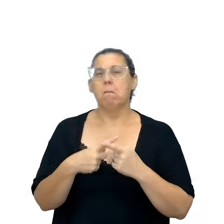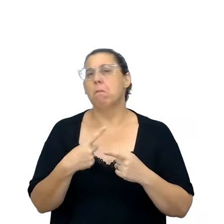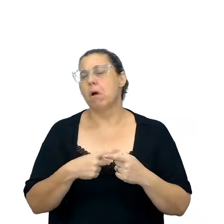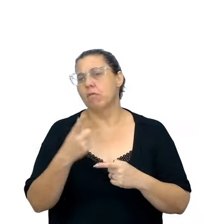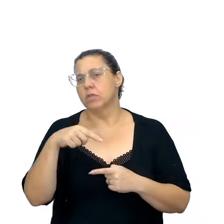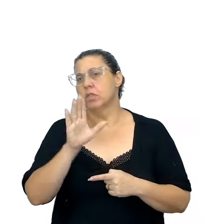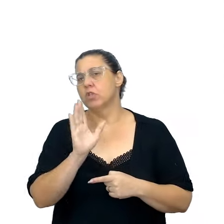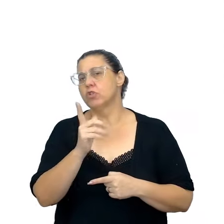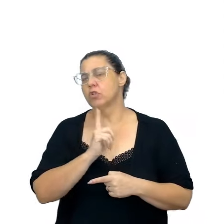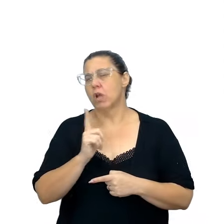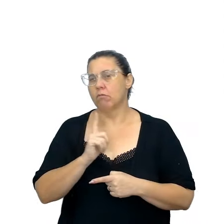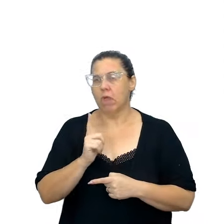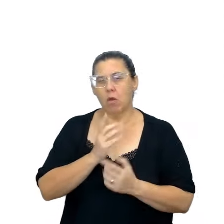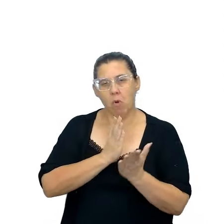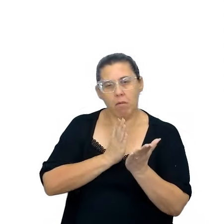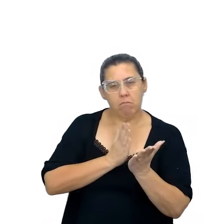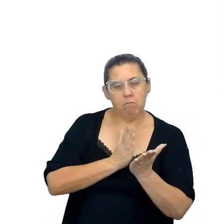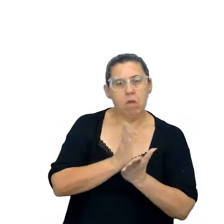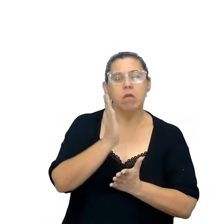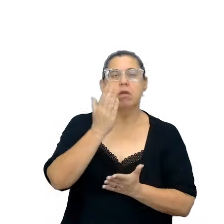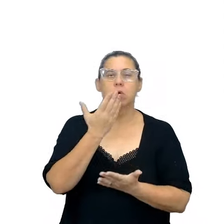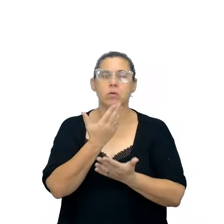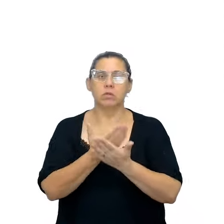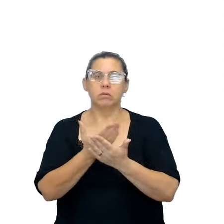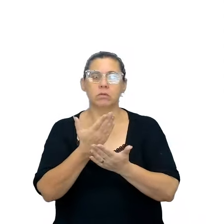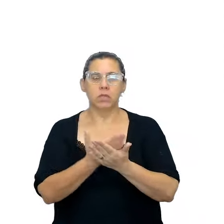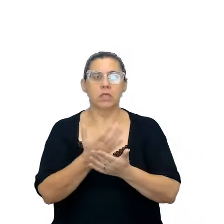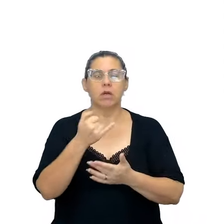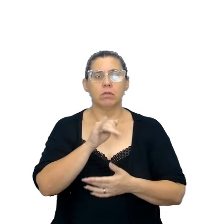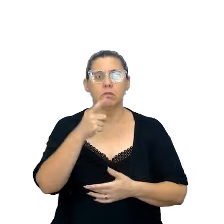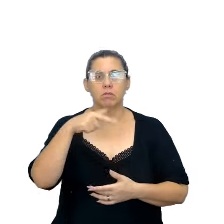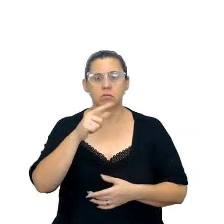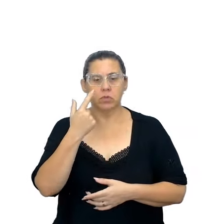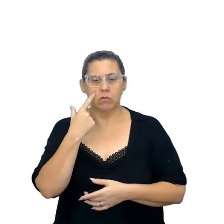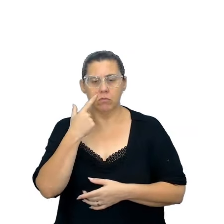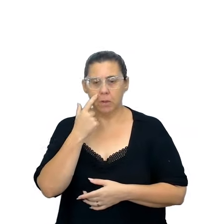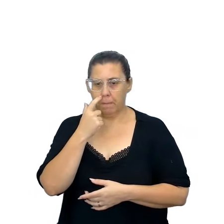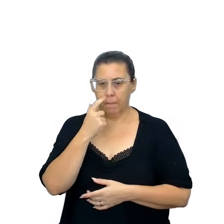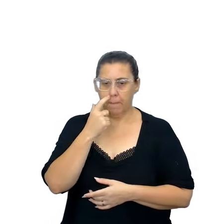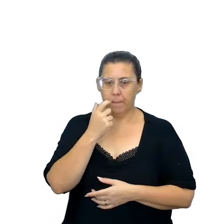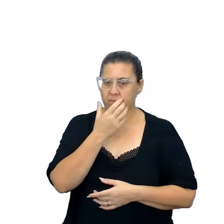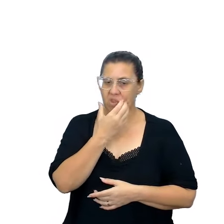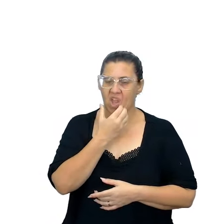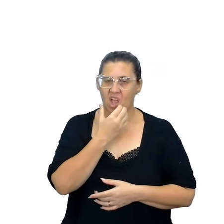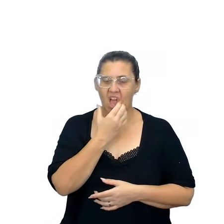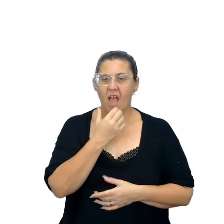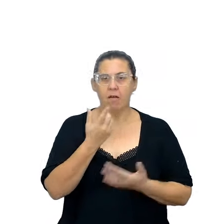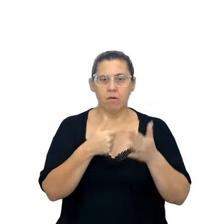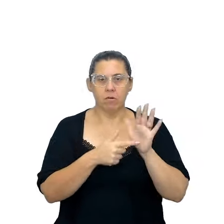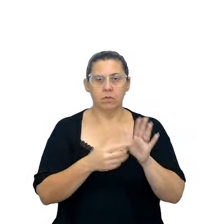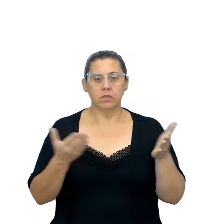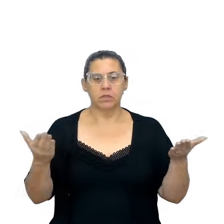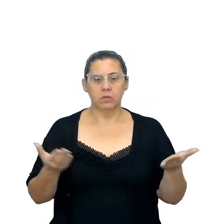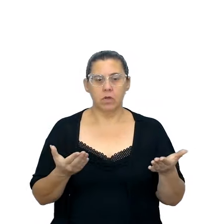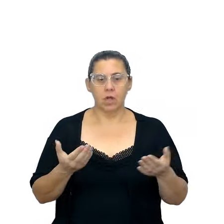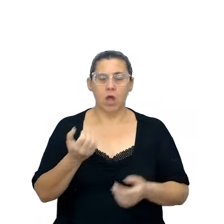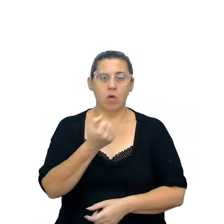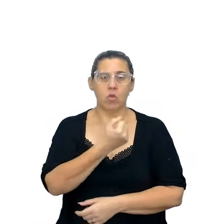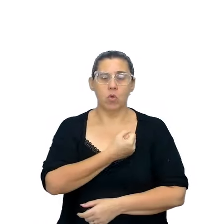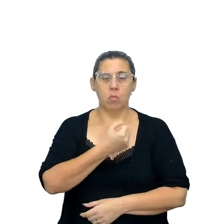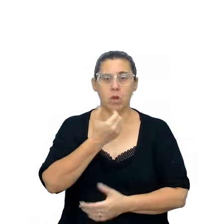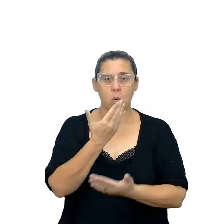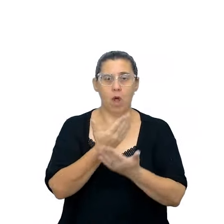Você já tem um percurso aqui das aulas, e se vocês folhearem, né, bom, eu vou mostrar hoje a aula cinco,